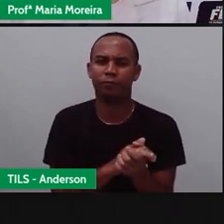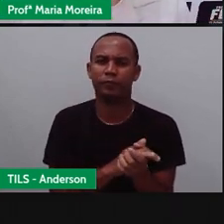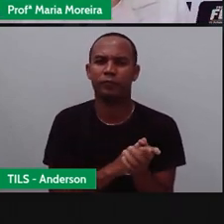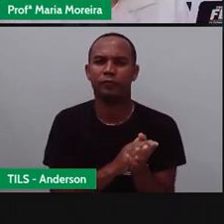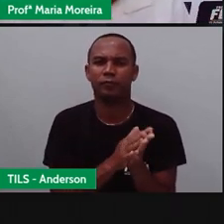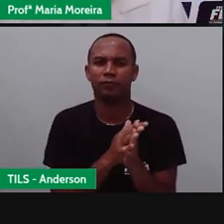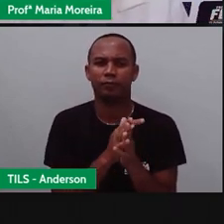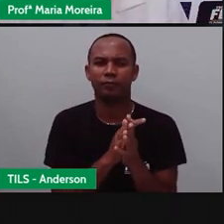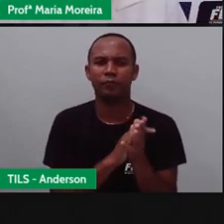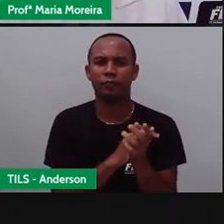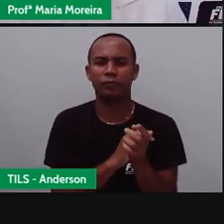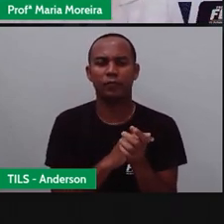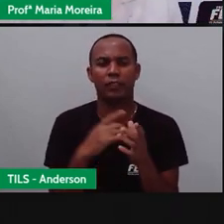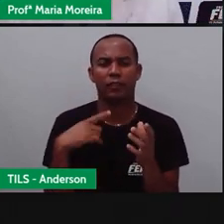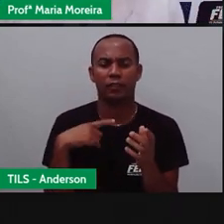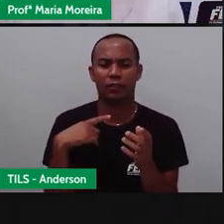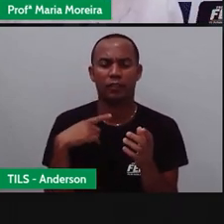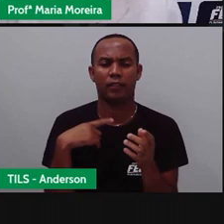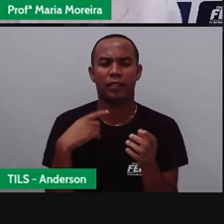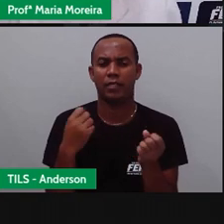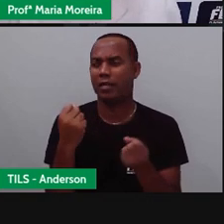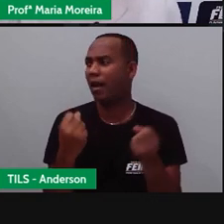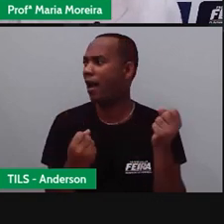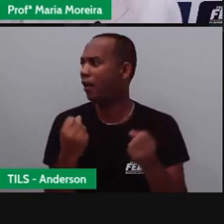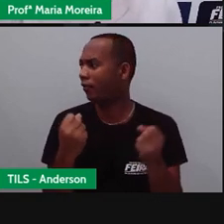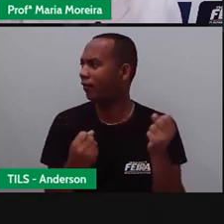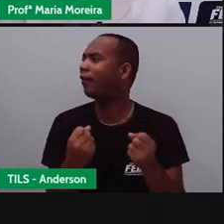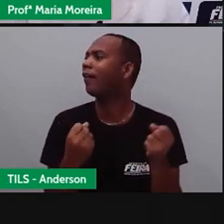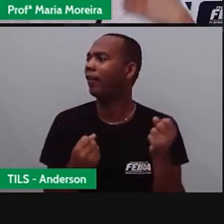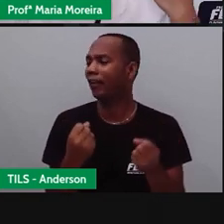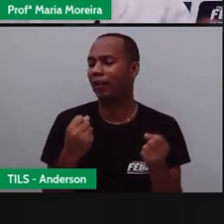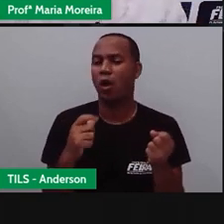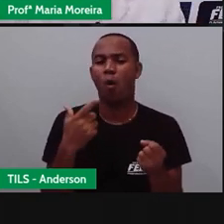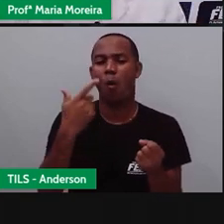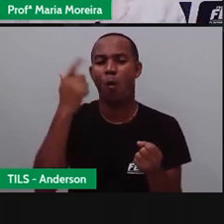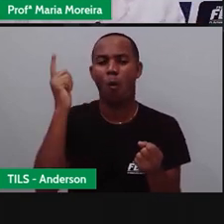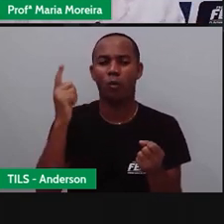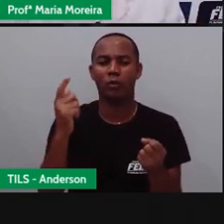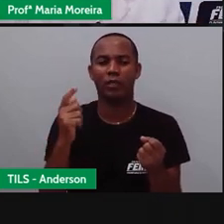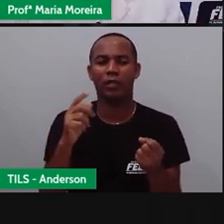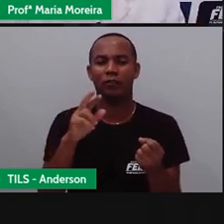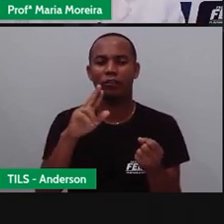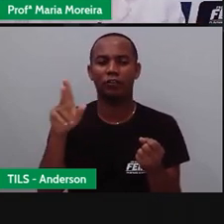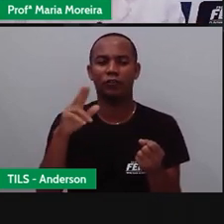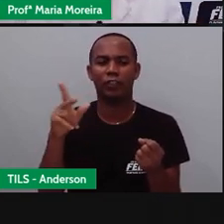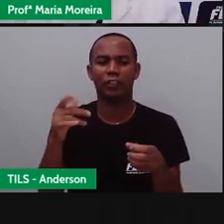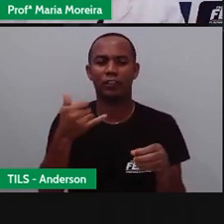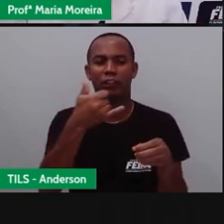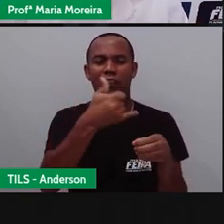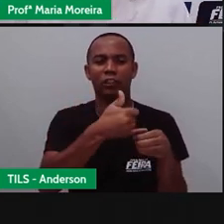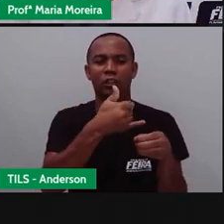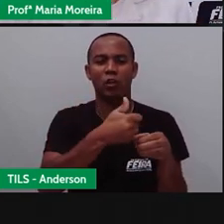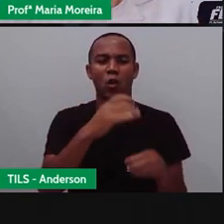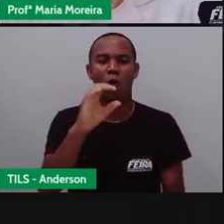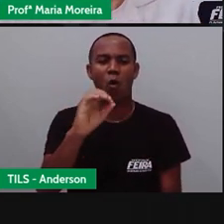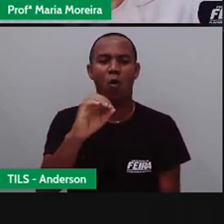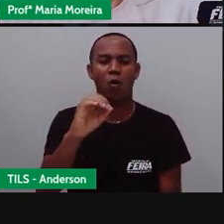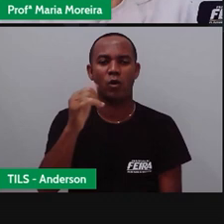combustíveis. E tem o carro também que é a diesel. Isso que é um outro tipo de combustível, tá?